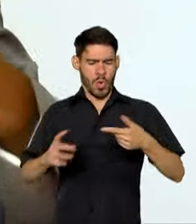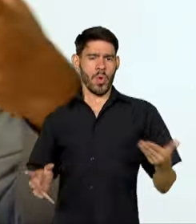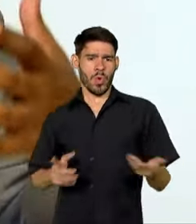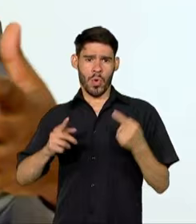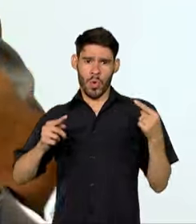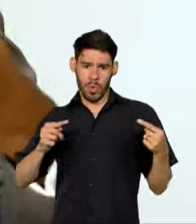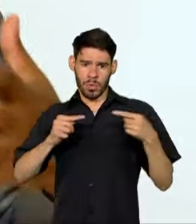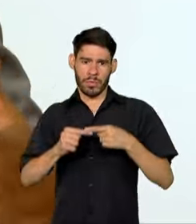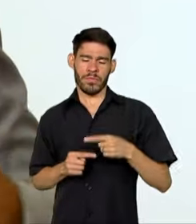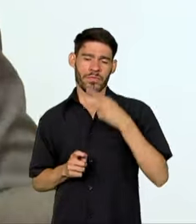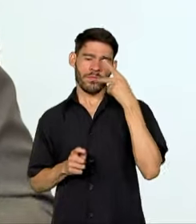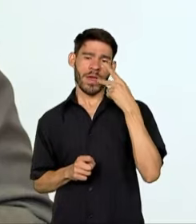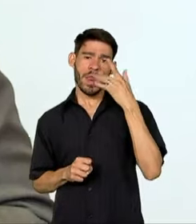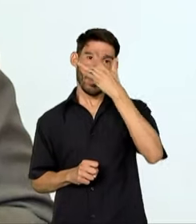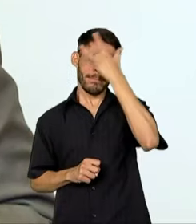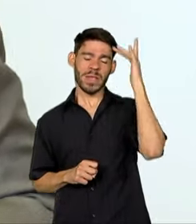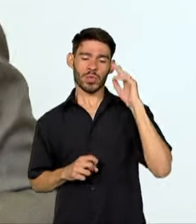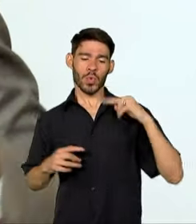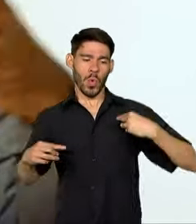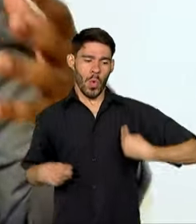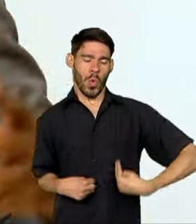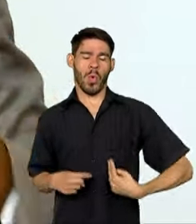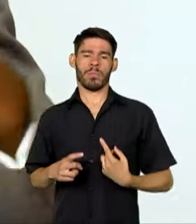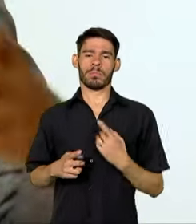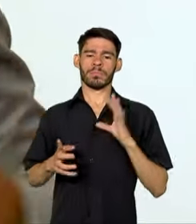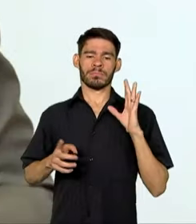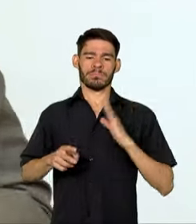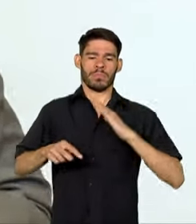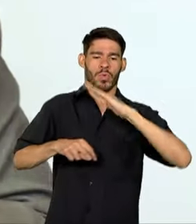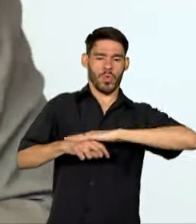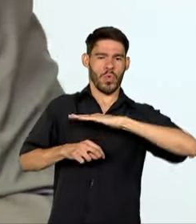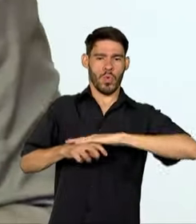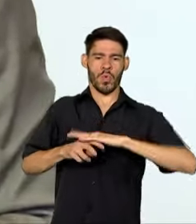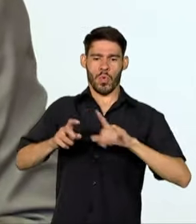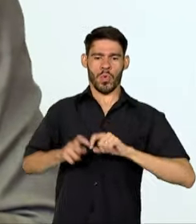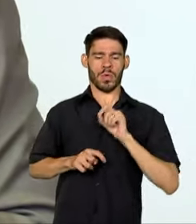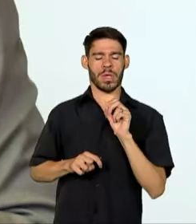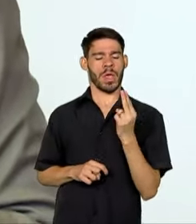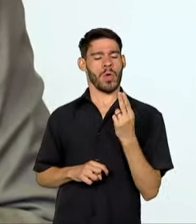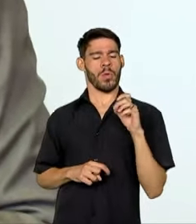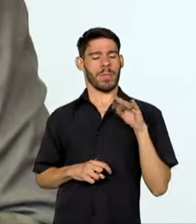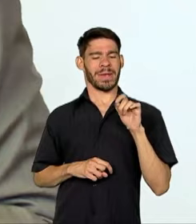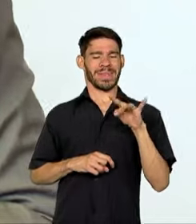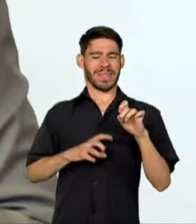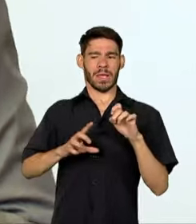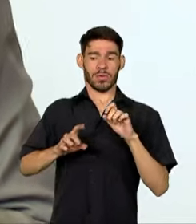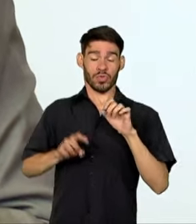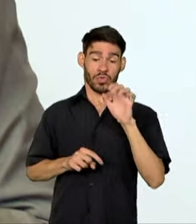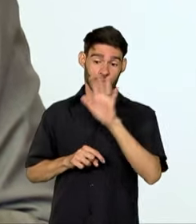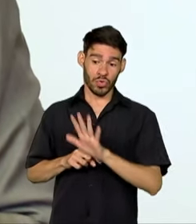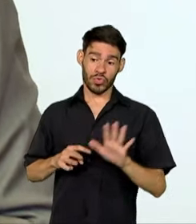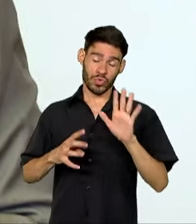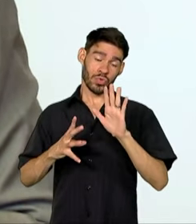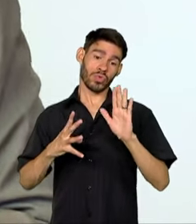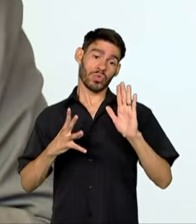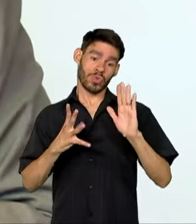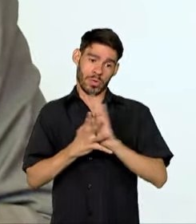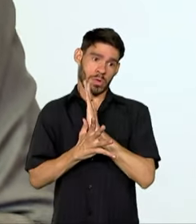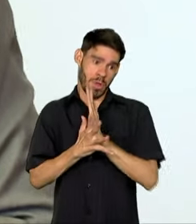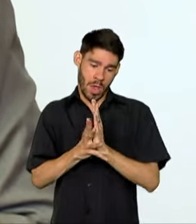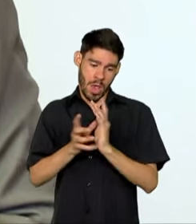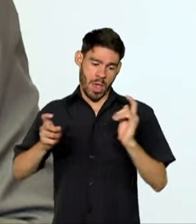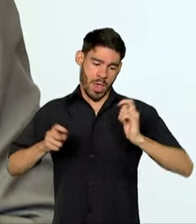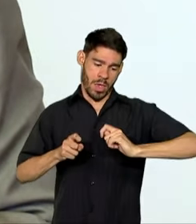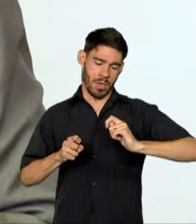falando aqui de humanos, de humanidade. O que constitui isso que nós chamamos de humanidade, de alguma forma, é justamente a